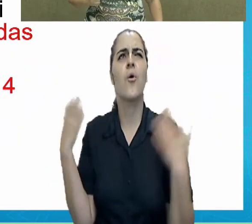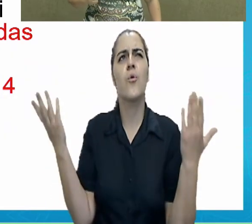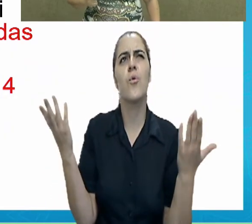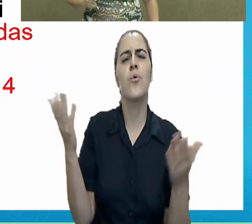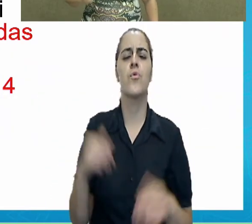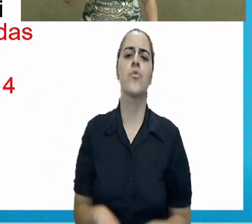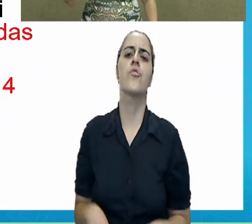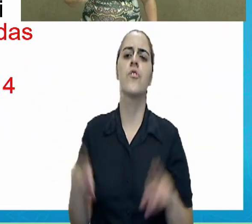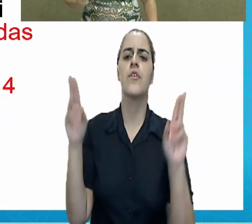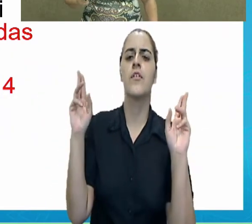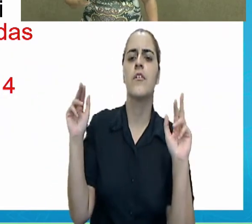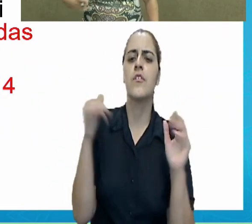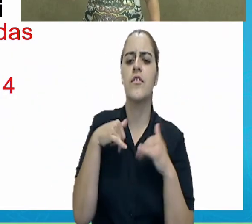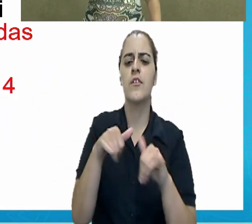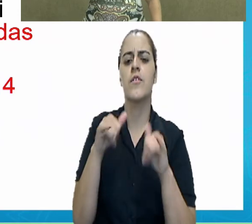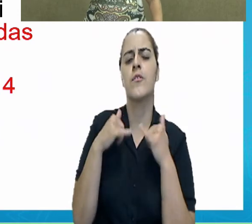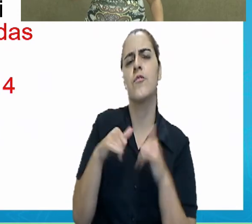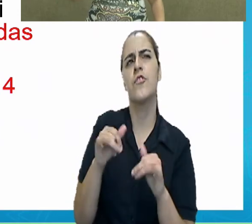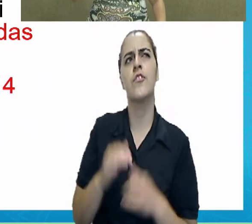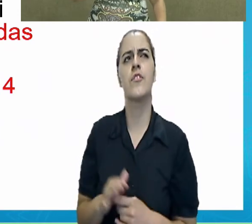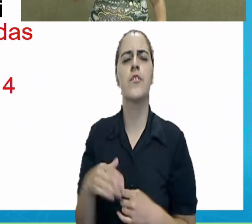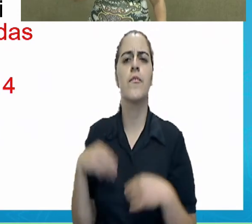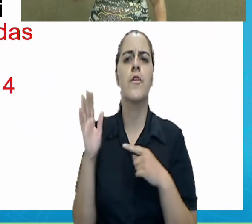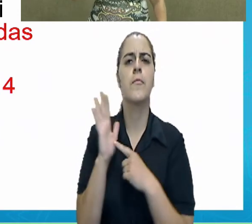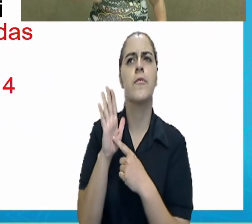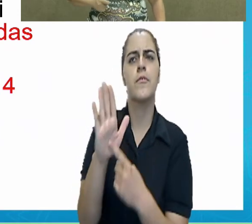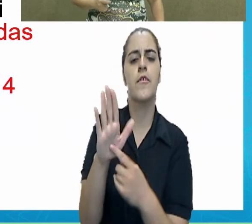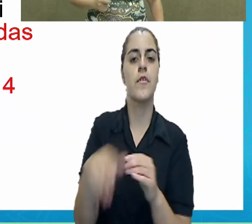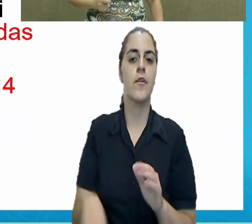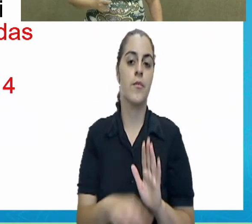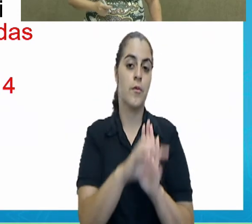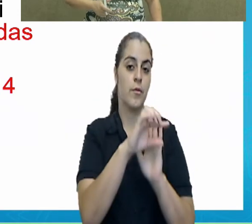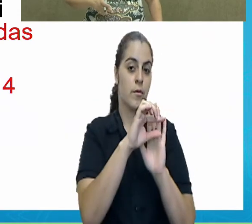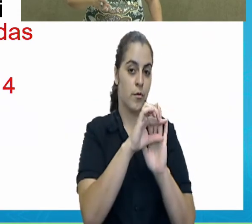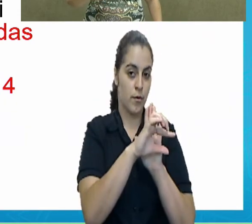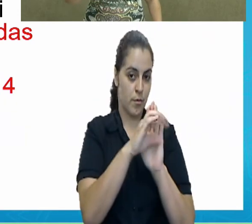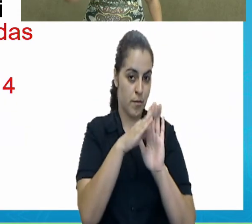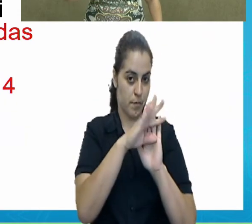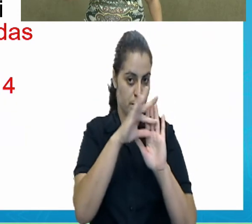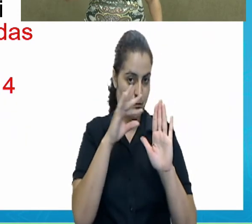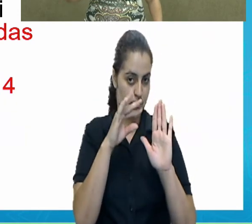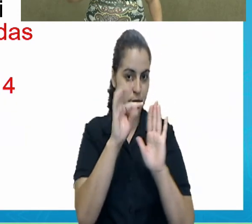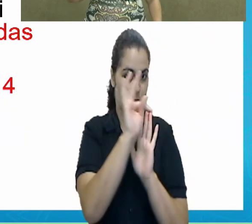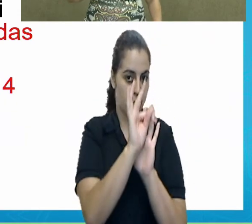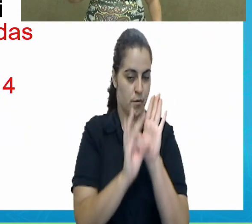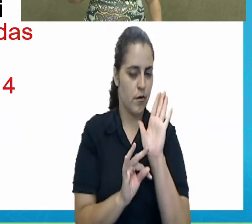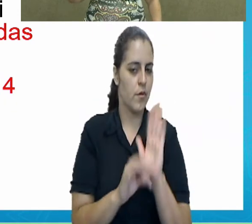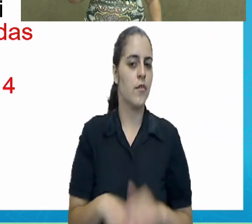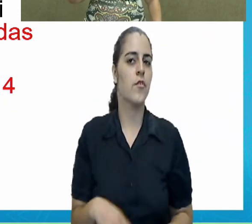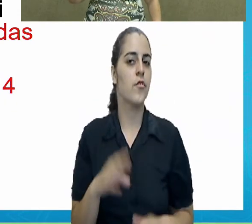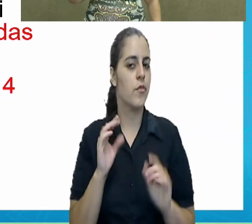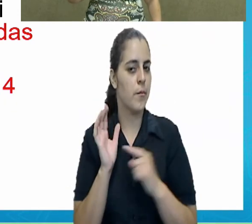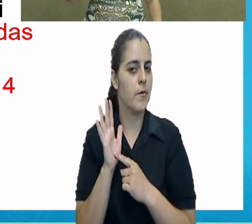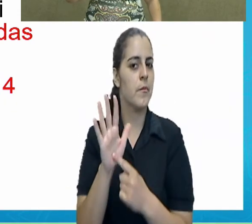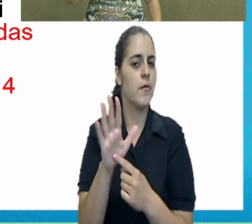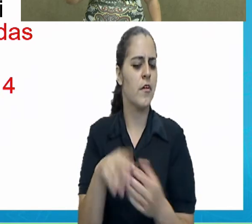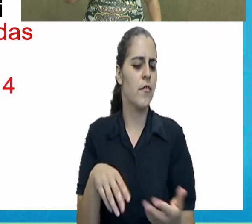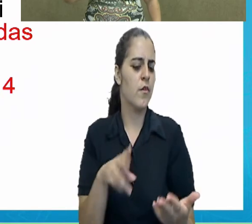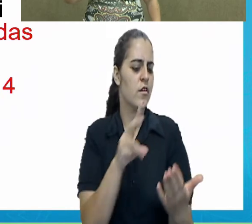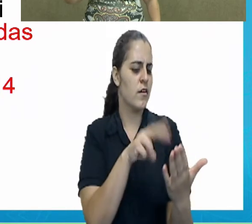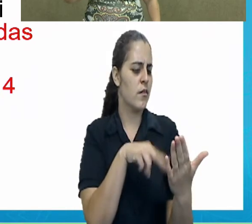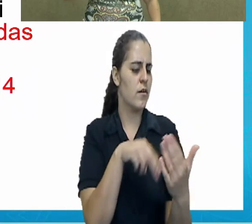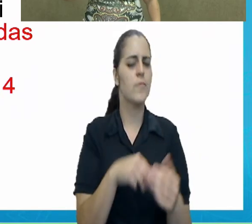notícia foi publicada? No início do texto fala assim, se você não leu ainda a revista